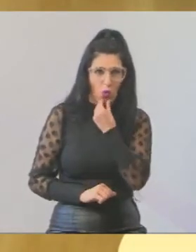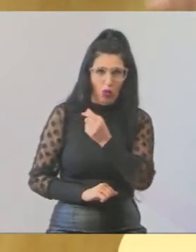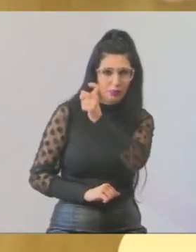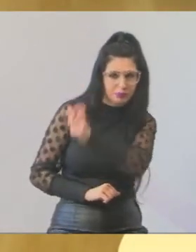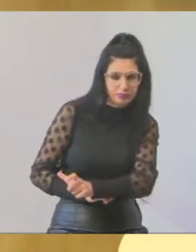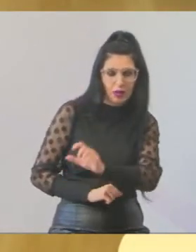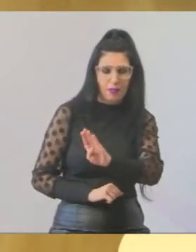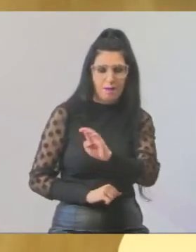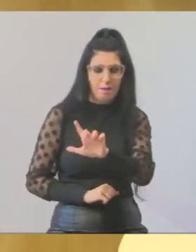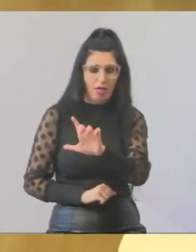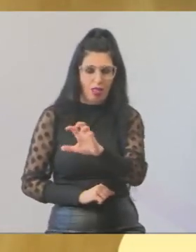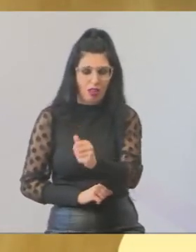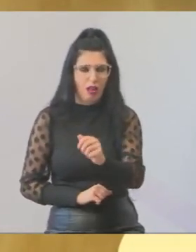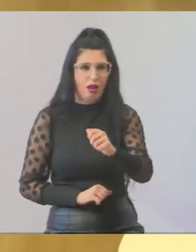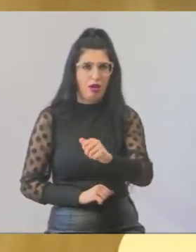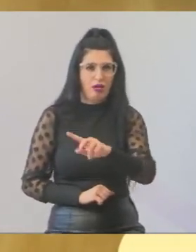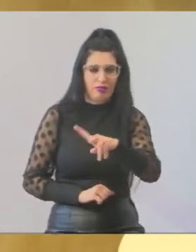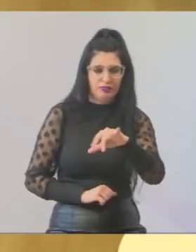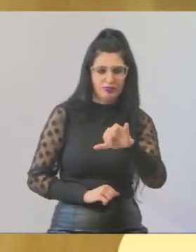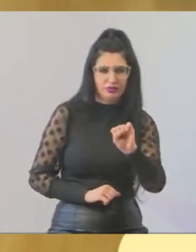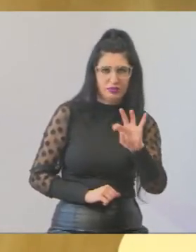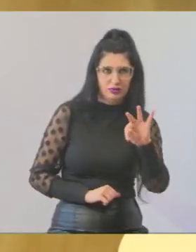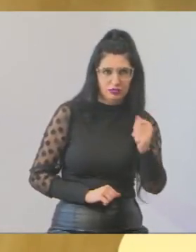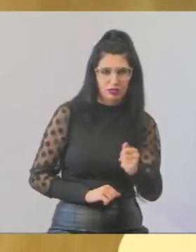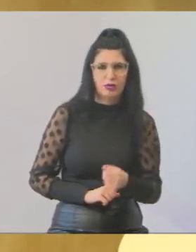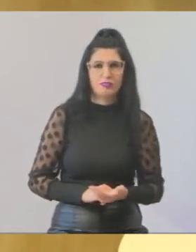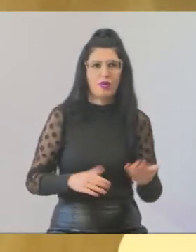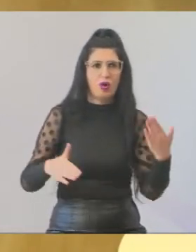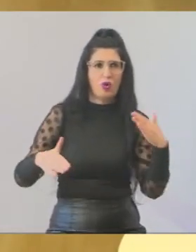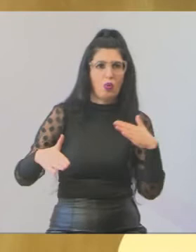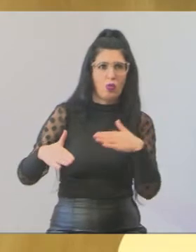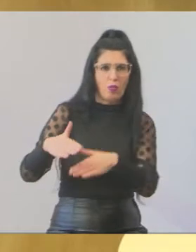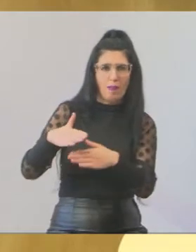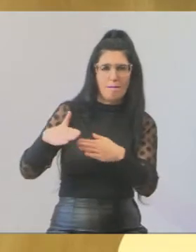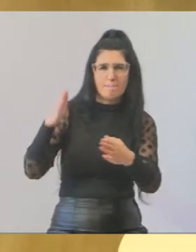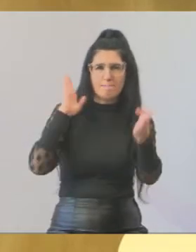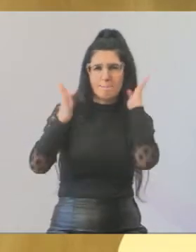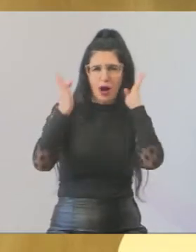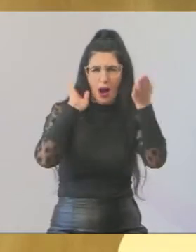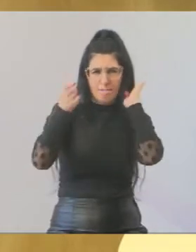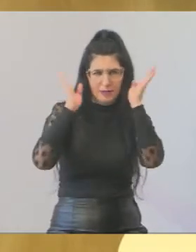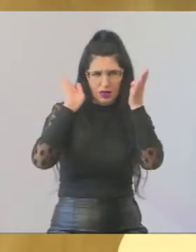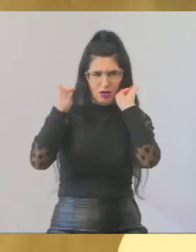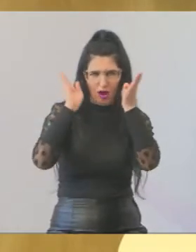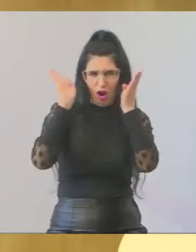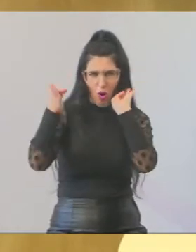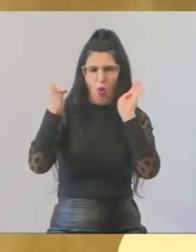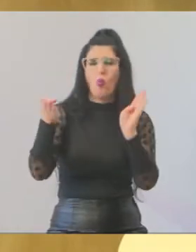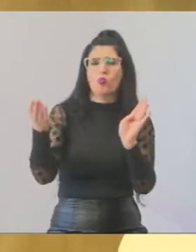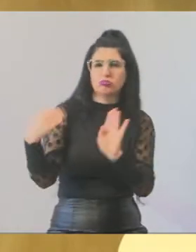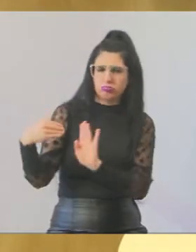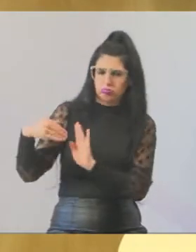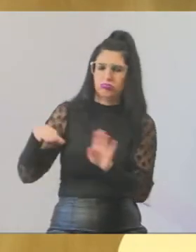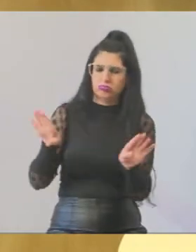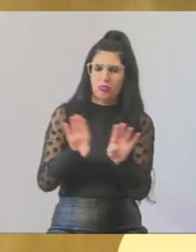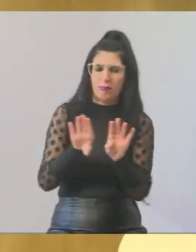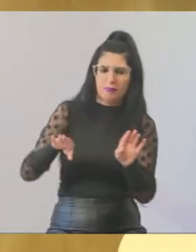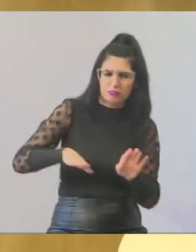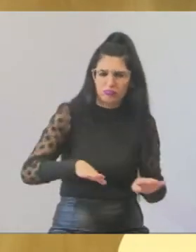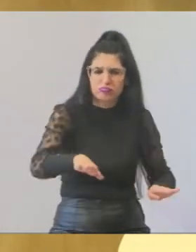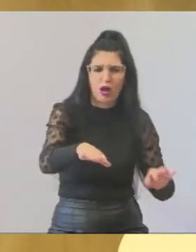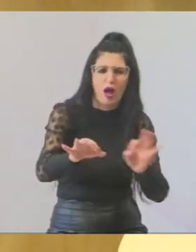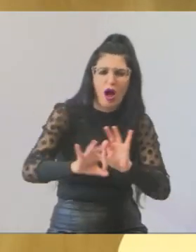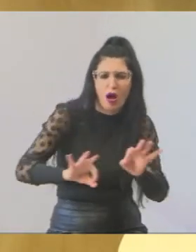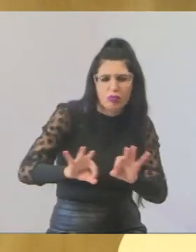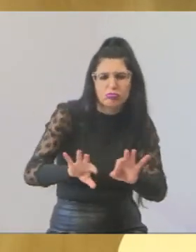material que quando ele vir para guardar a máquina, ele já faz esse trabalho para nós aí, eu tenho certeza. E também falar um